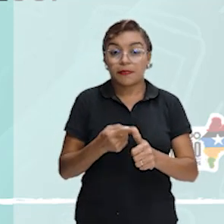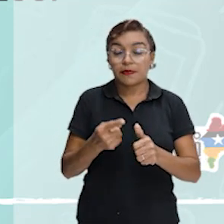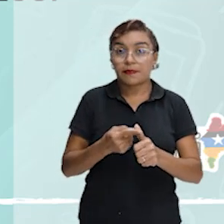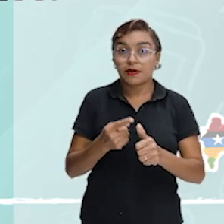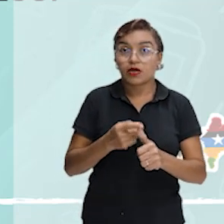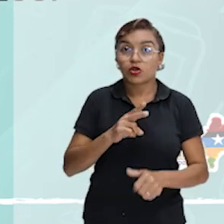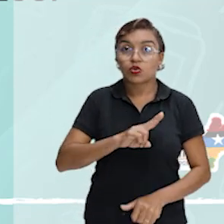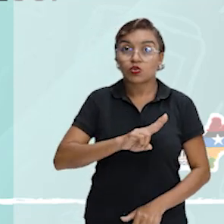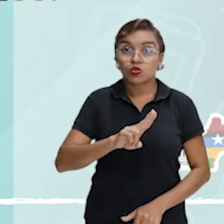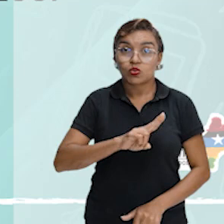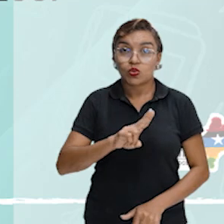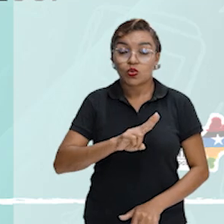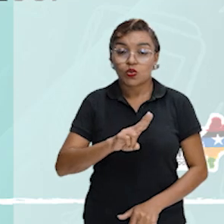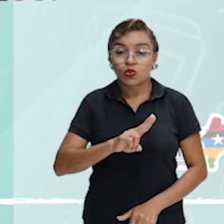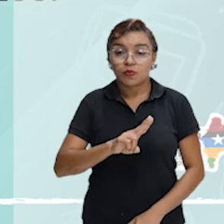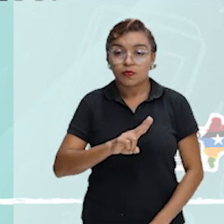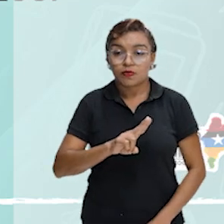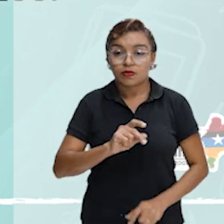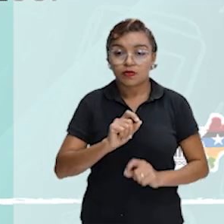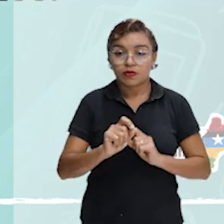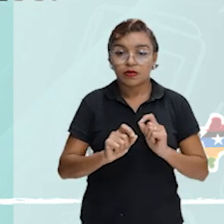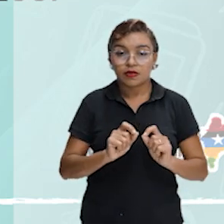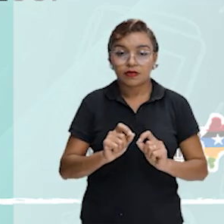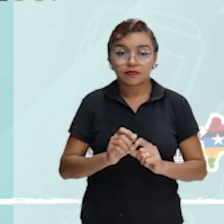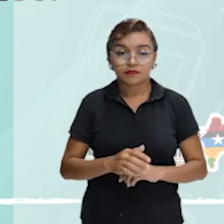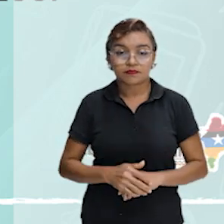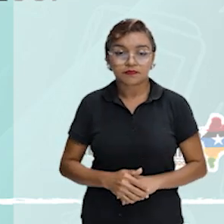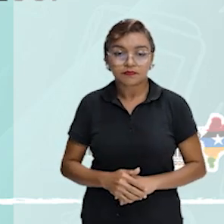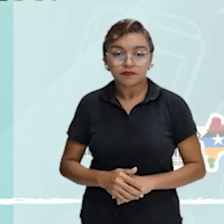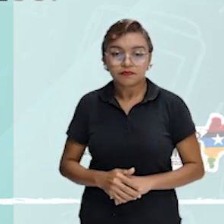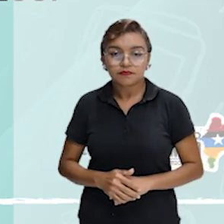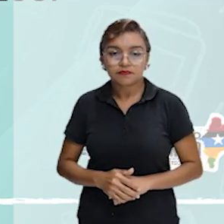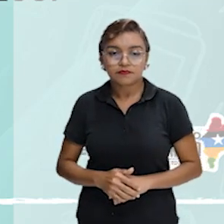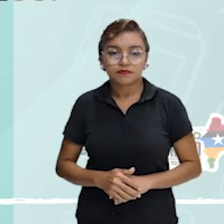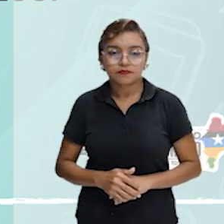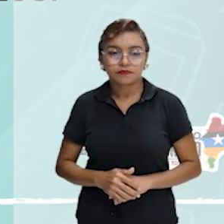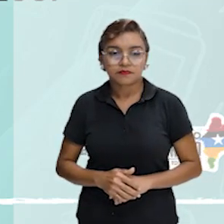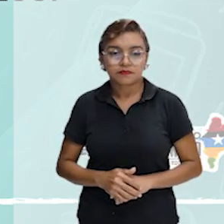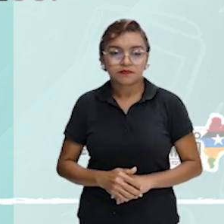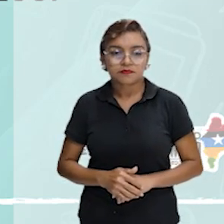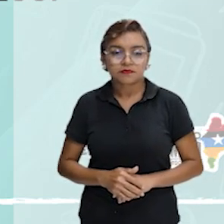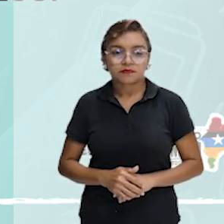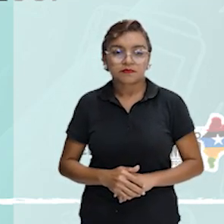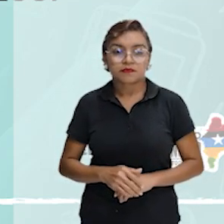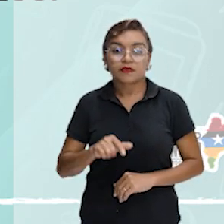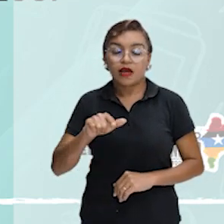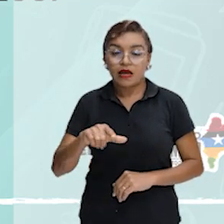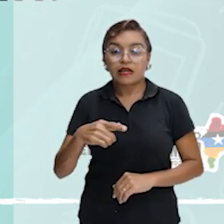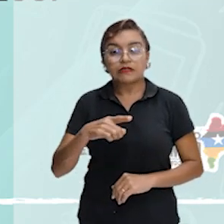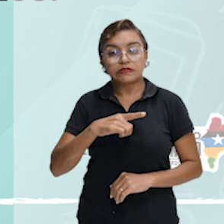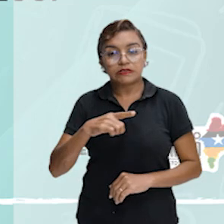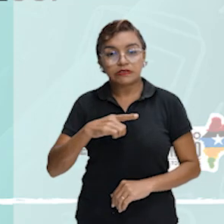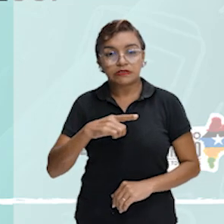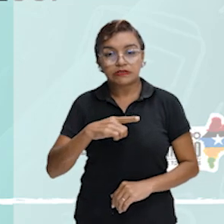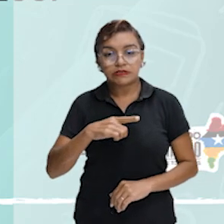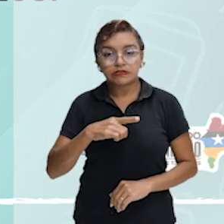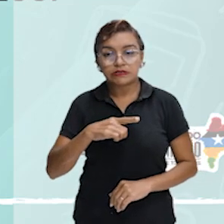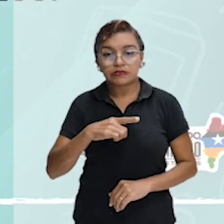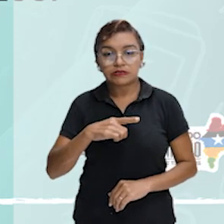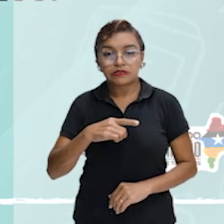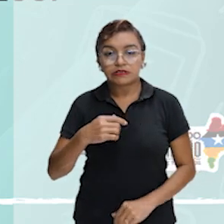de Charles Darwin. É essa que a gente falou que morreu com 175 anos. Certo? Então, em